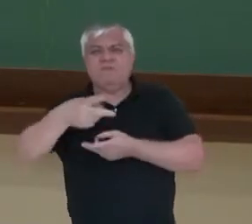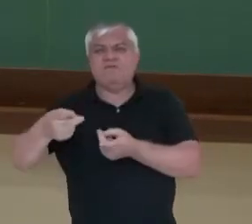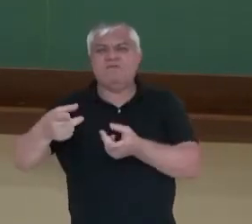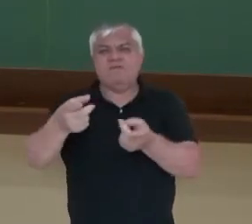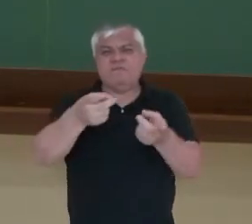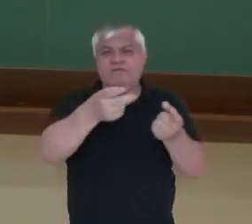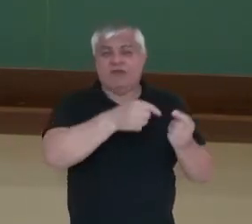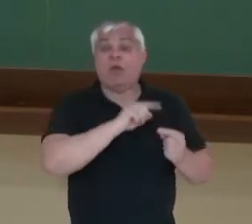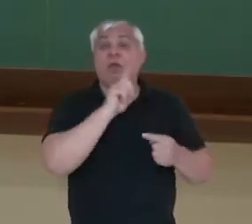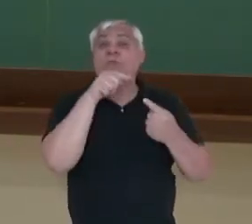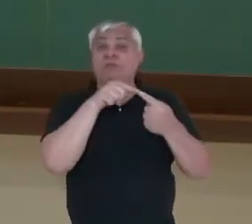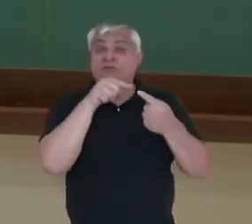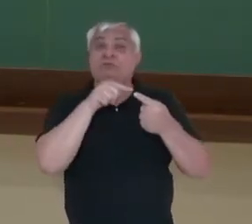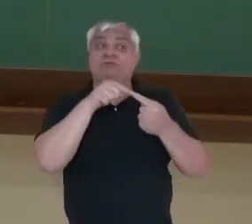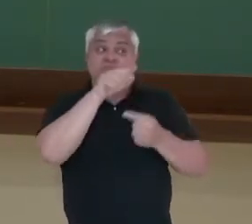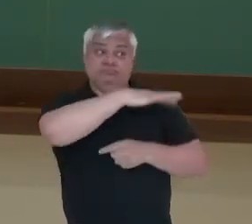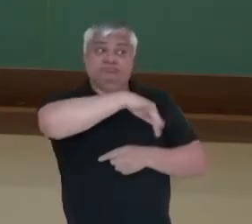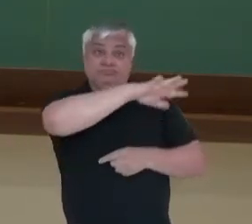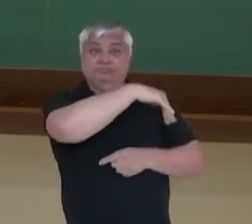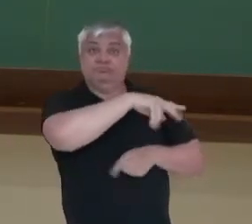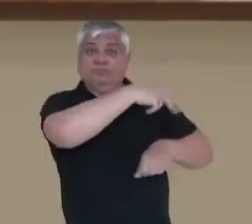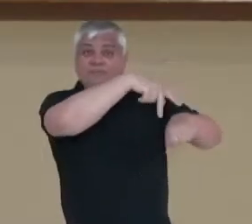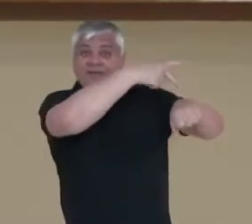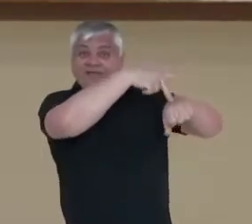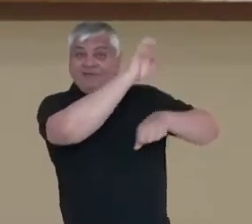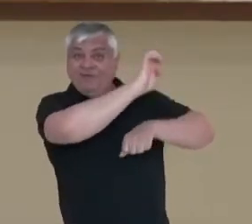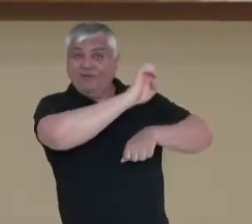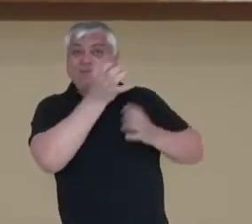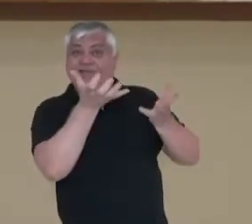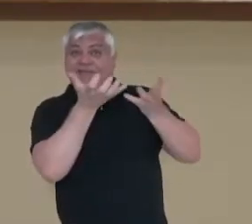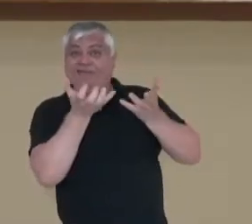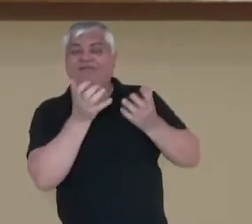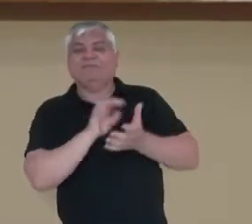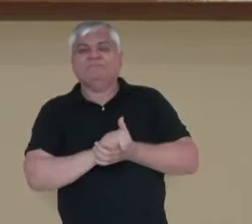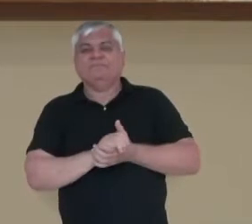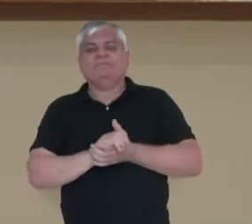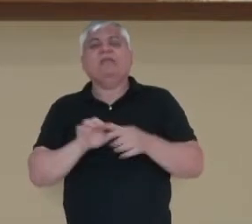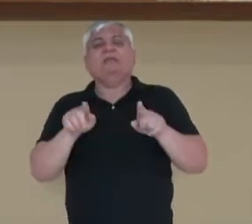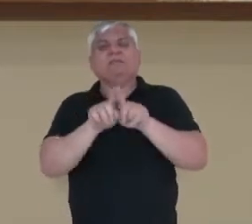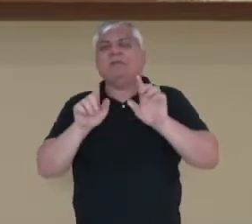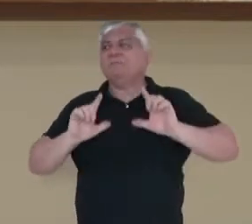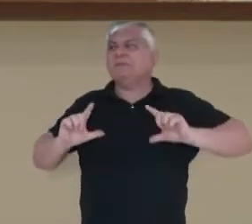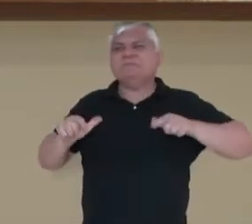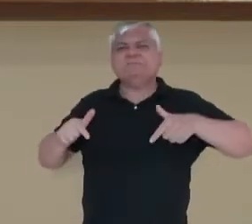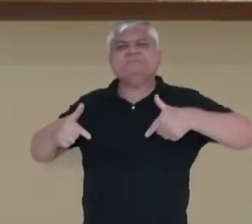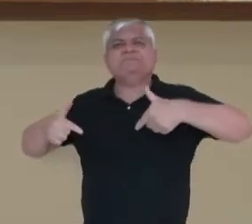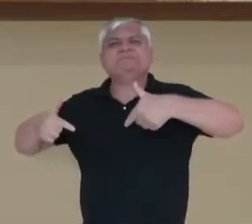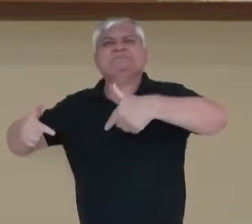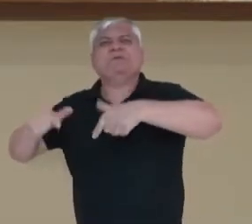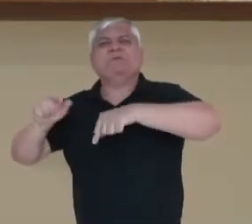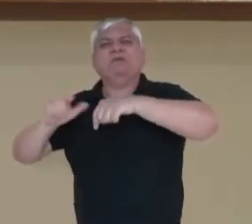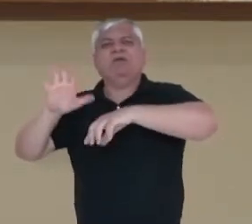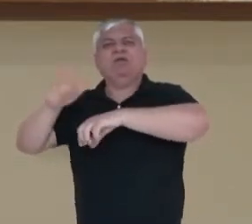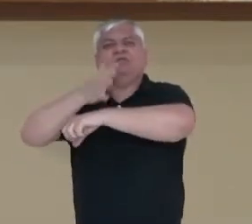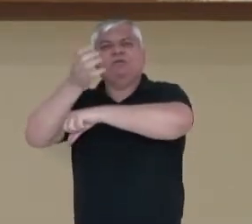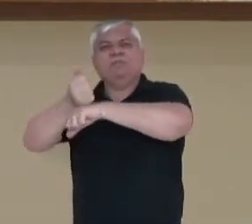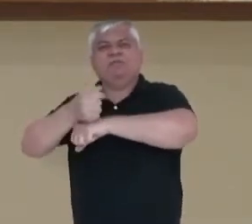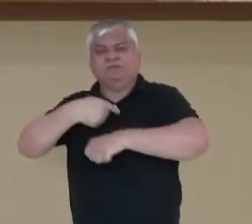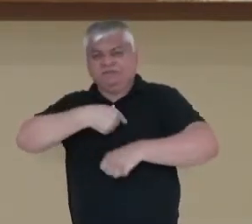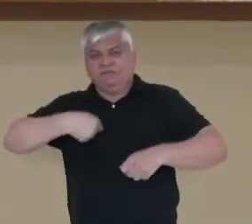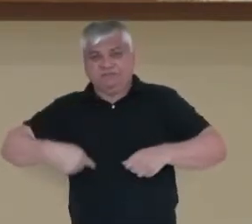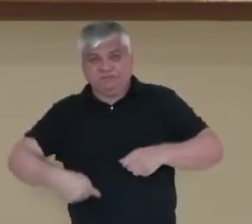Esse era o objetivo de várias outras nações. Ela vai também empreender todo o seu domínio também na China,